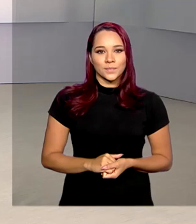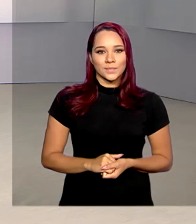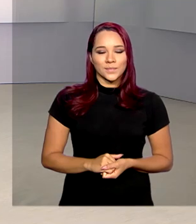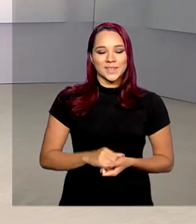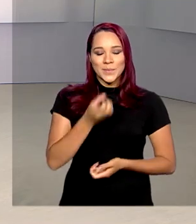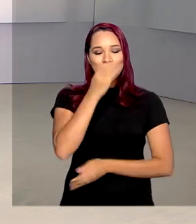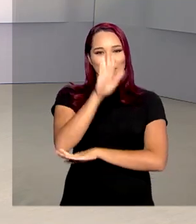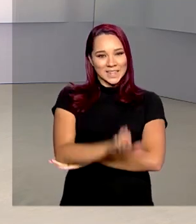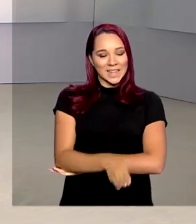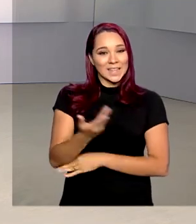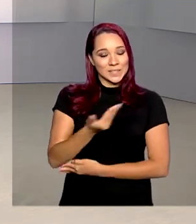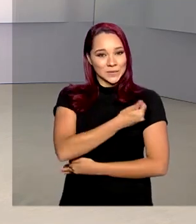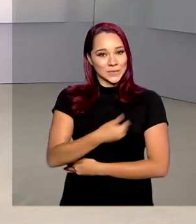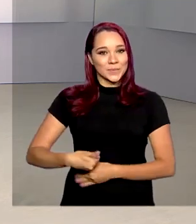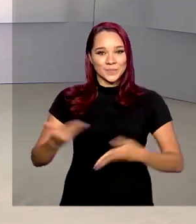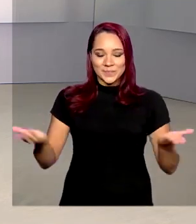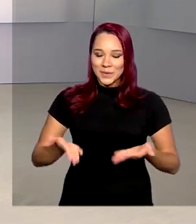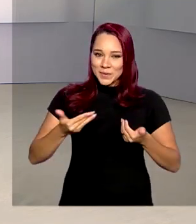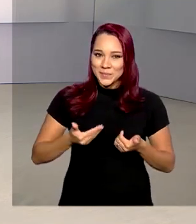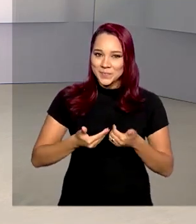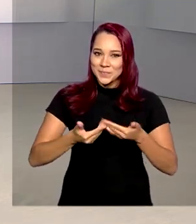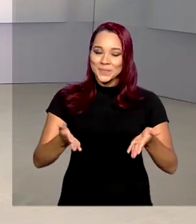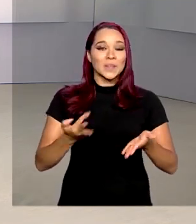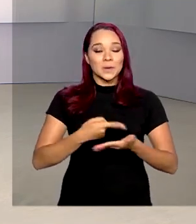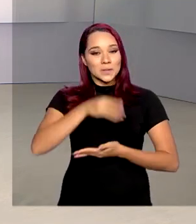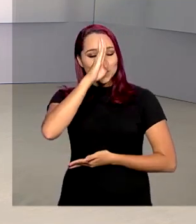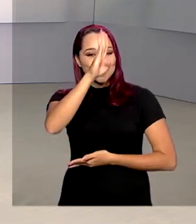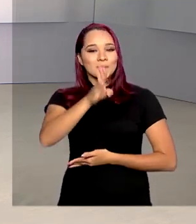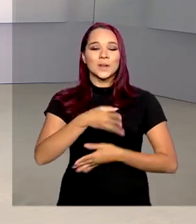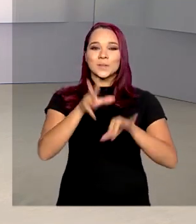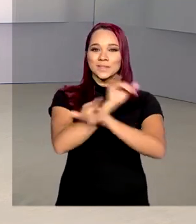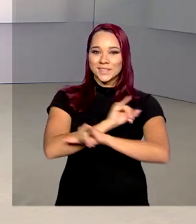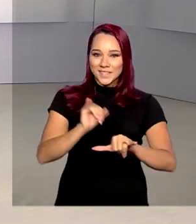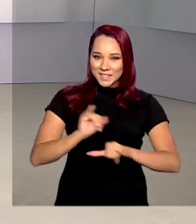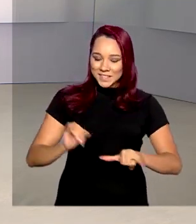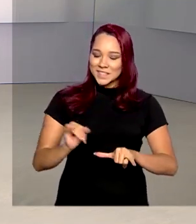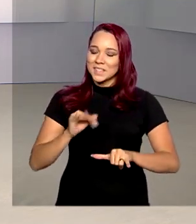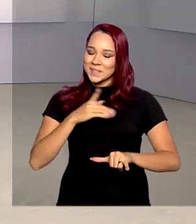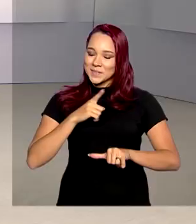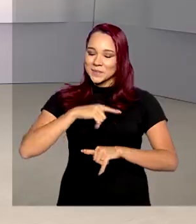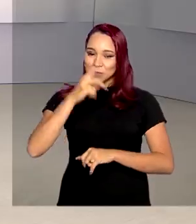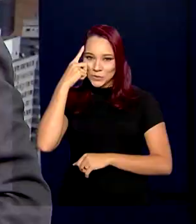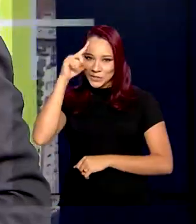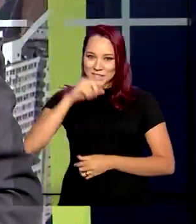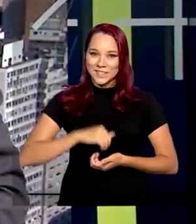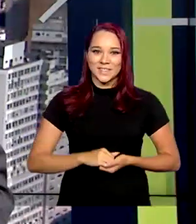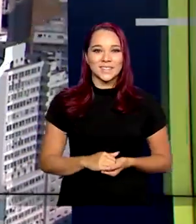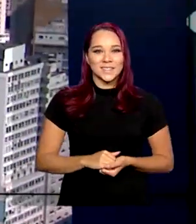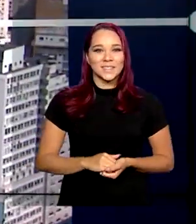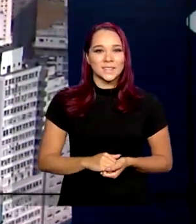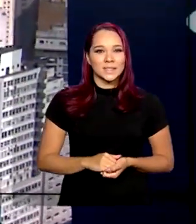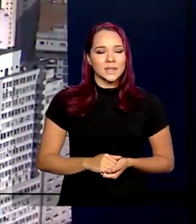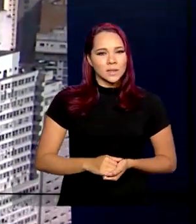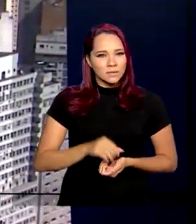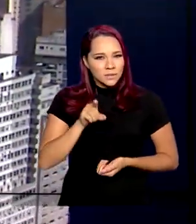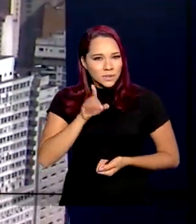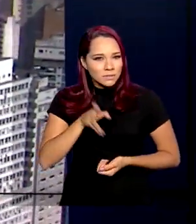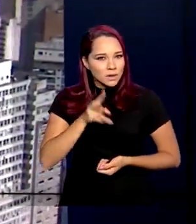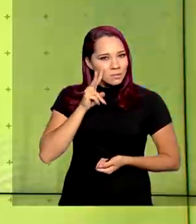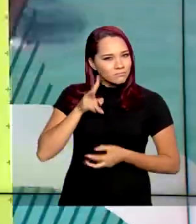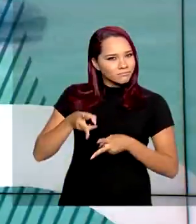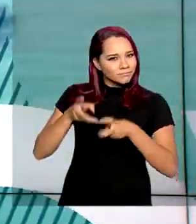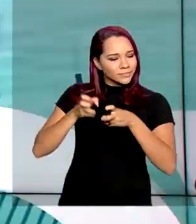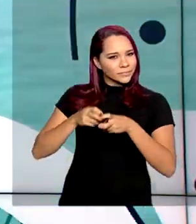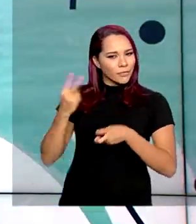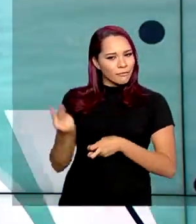Boa tarde, o governo agora já está de volta com as principais notícias que movimentam o dia. Você já se deparou com